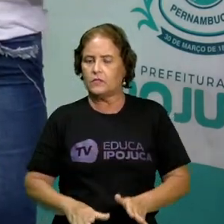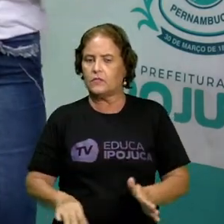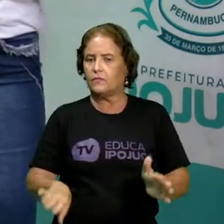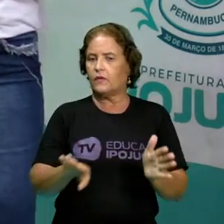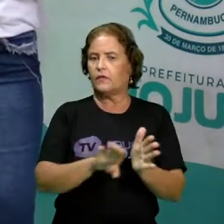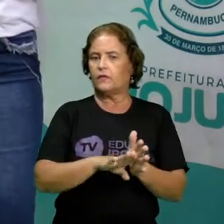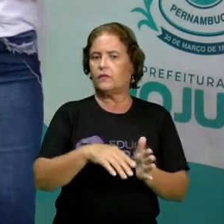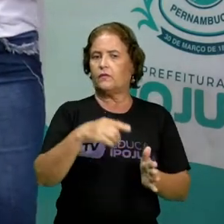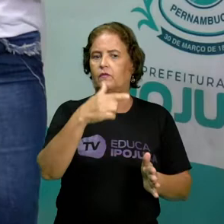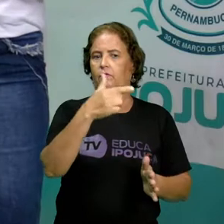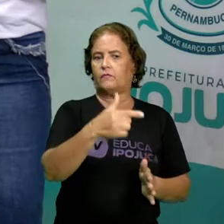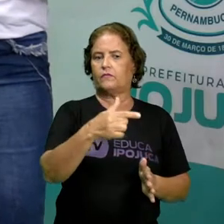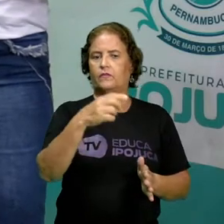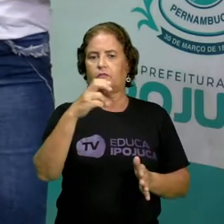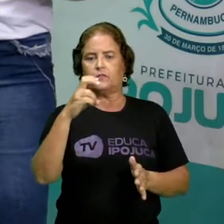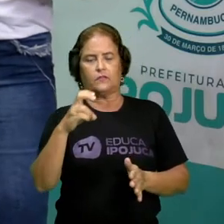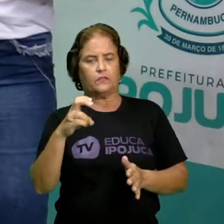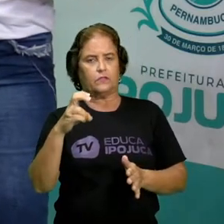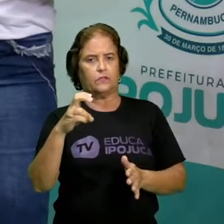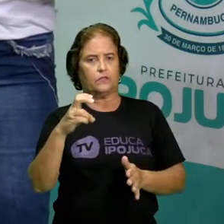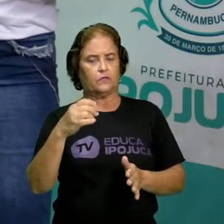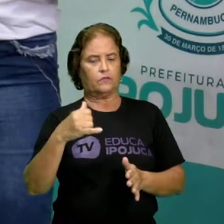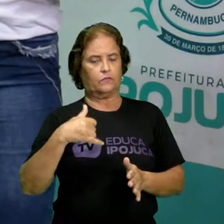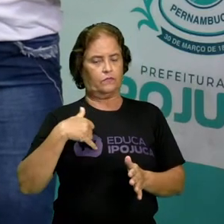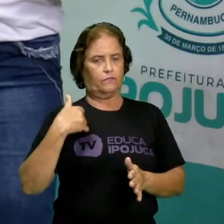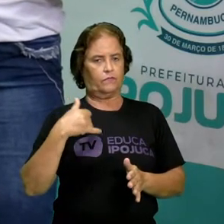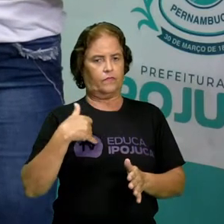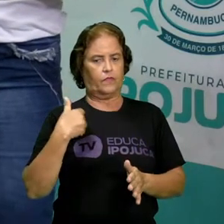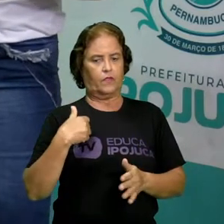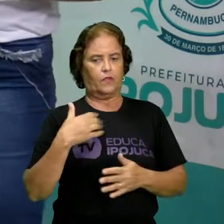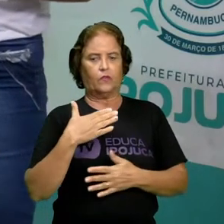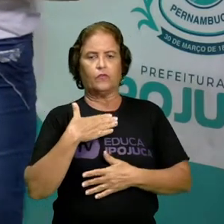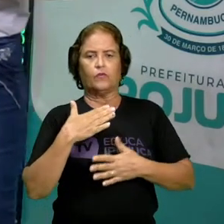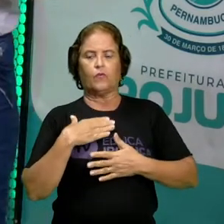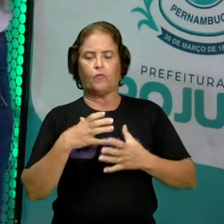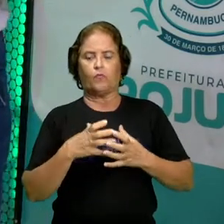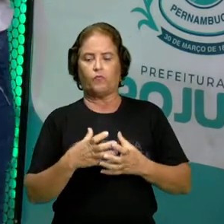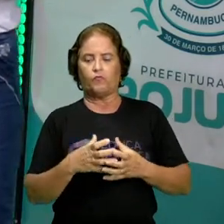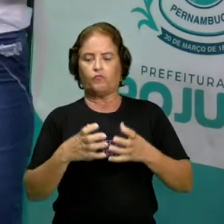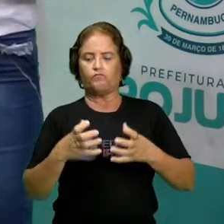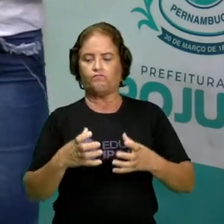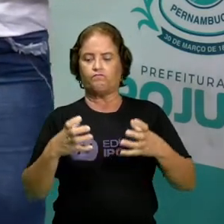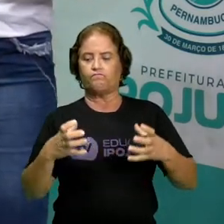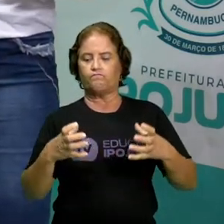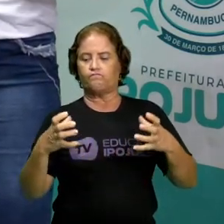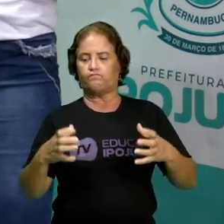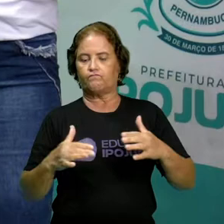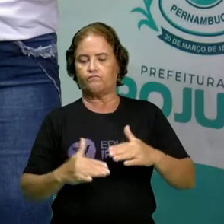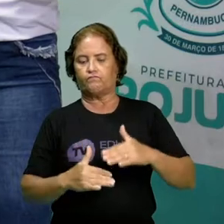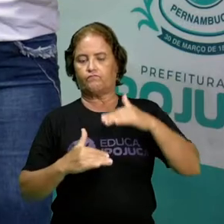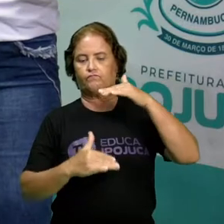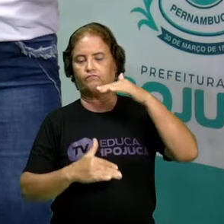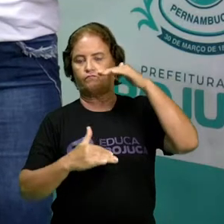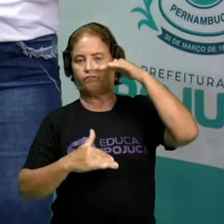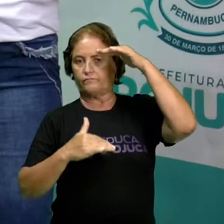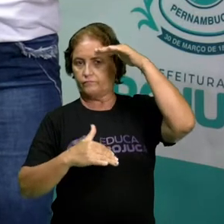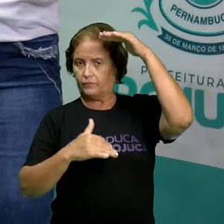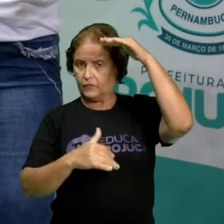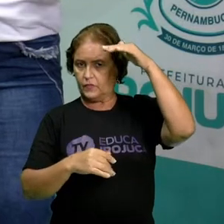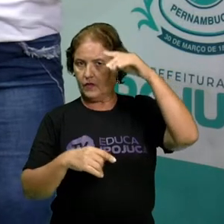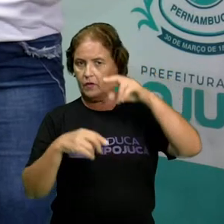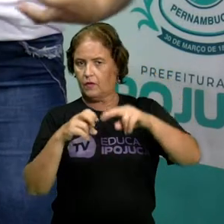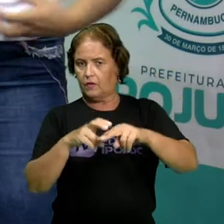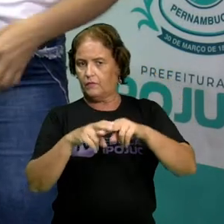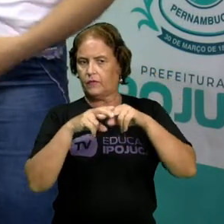corpo, ele vai aumentando de tamanho. Por que isso acontece? Porque os ossos, crianças, eles vão